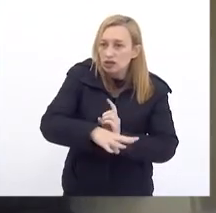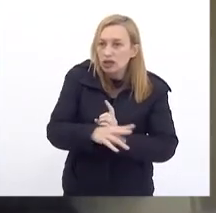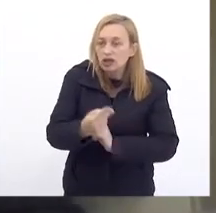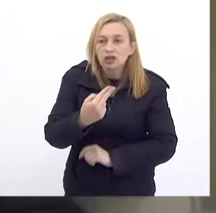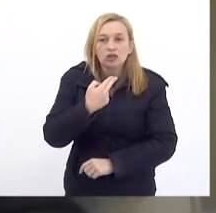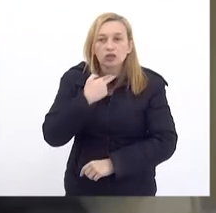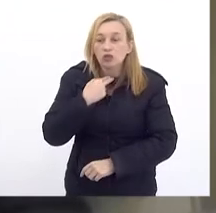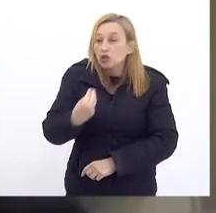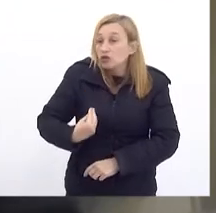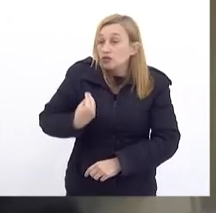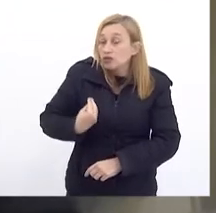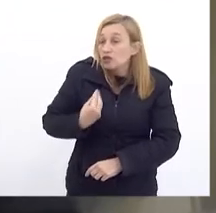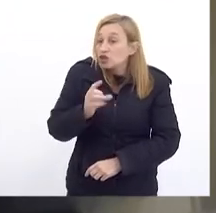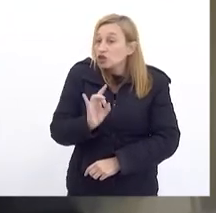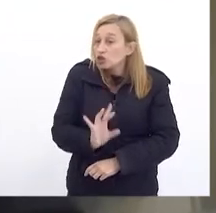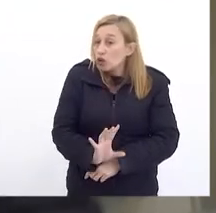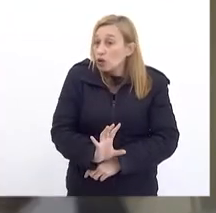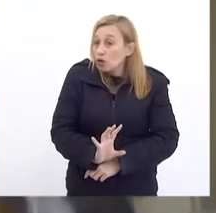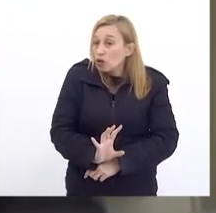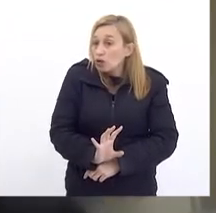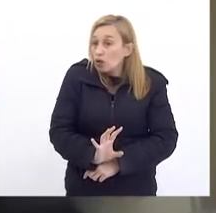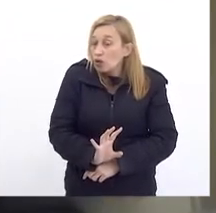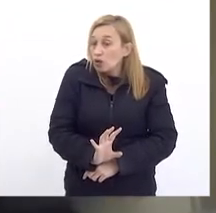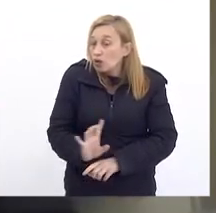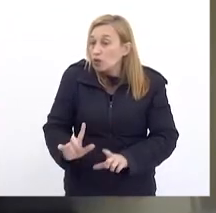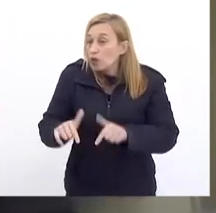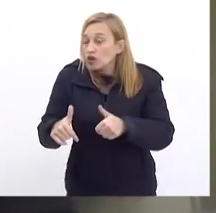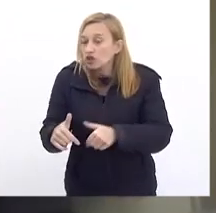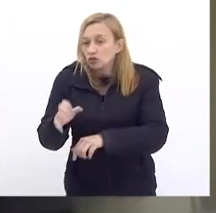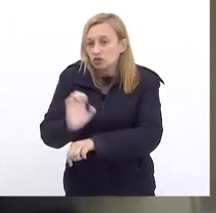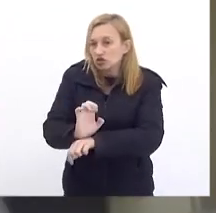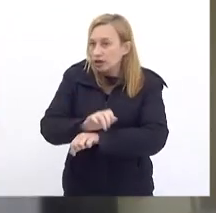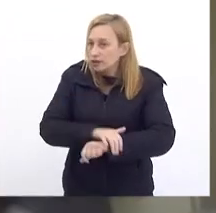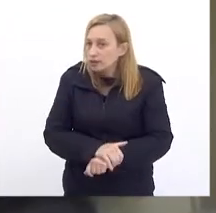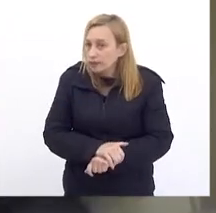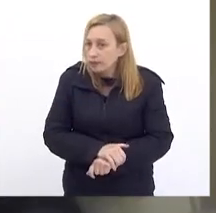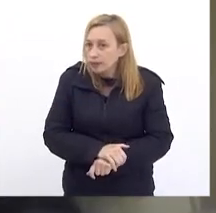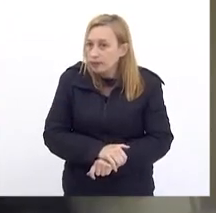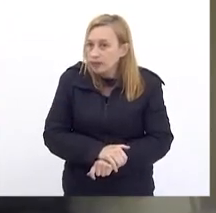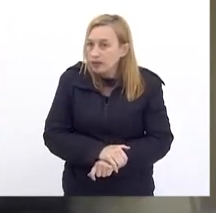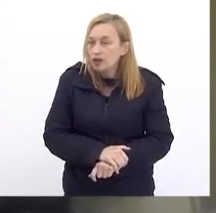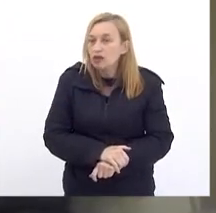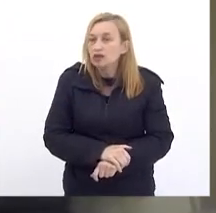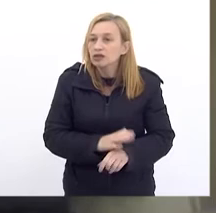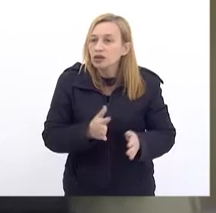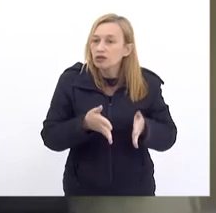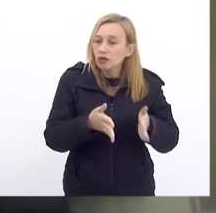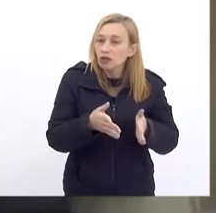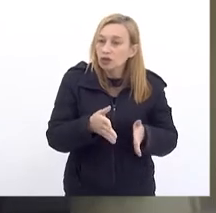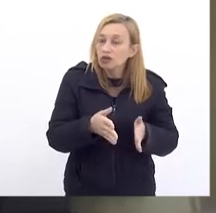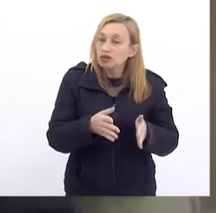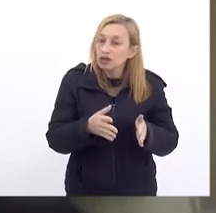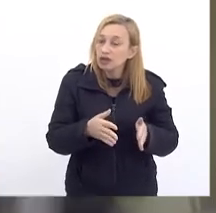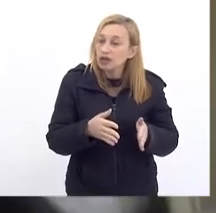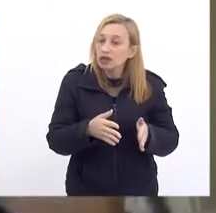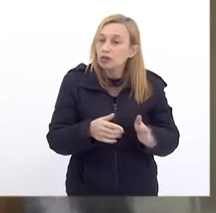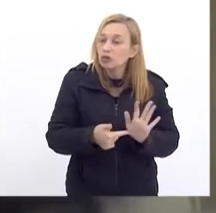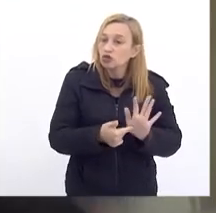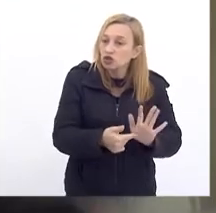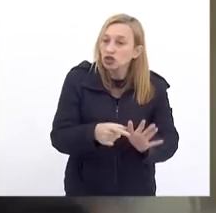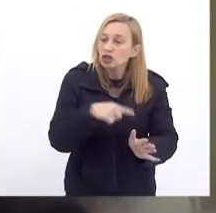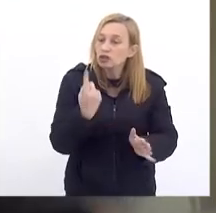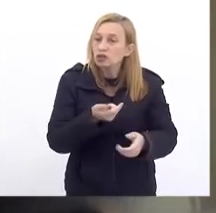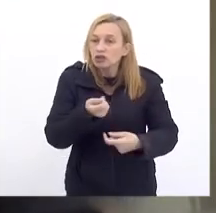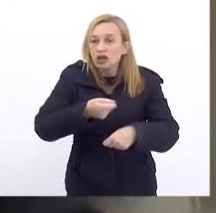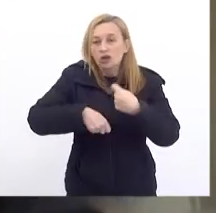Sobreviver Apenas Das ações Do Estado Isso está Se refletindo Na nossa Economia E isso